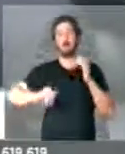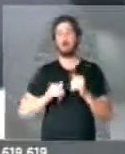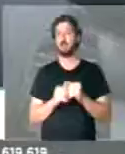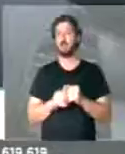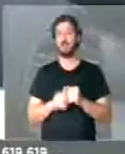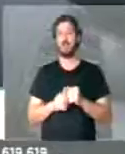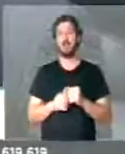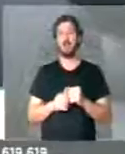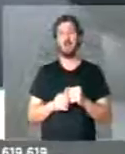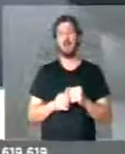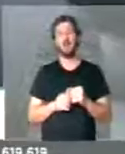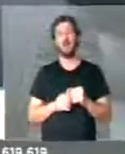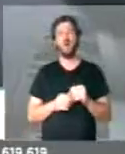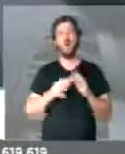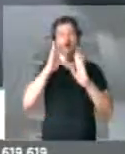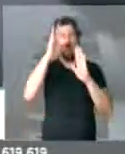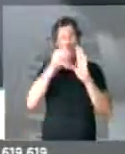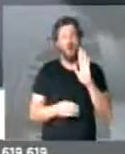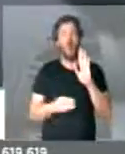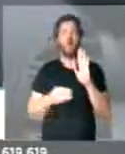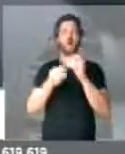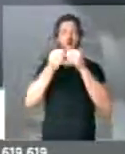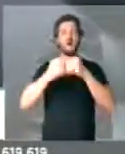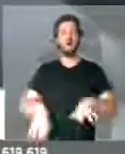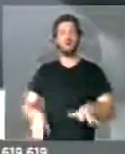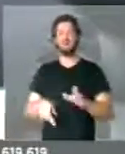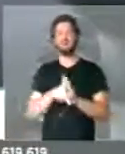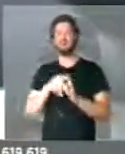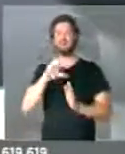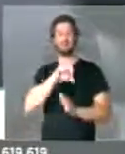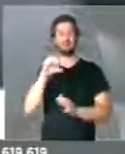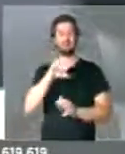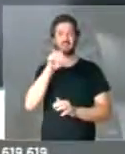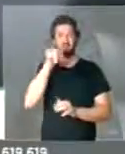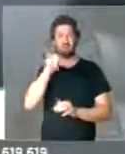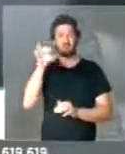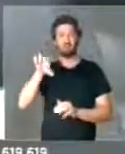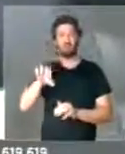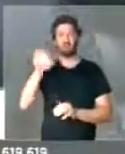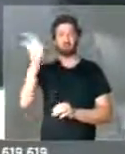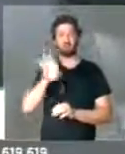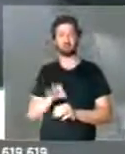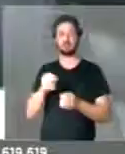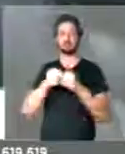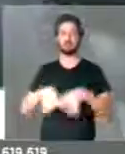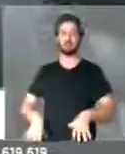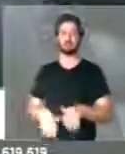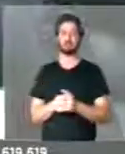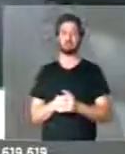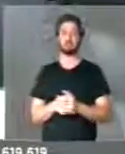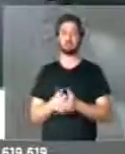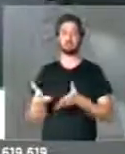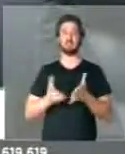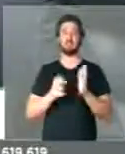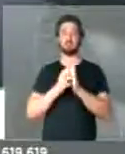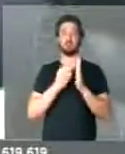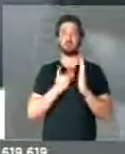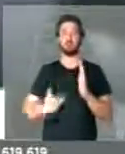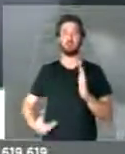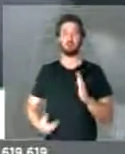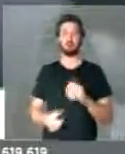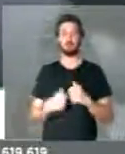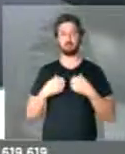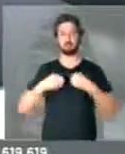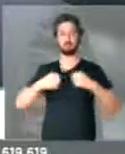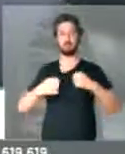de quase tudo aquilo que prejudicava, posso dizer de 99.9% daquilo que prejudicava os servidores públicos em